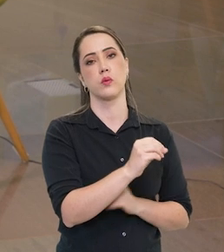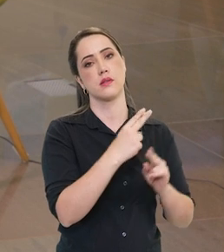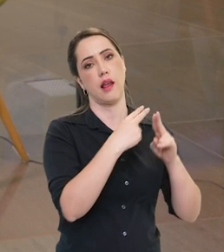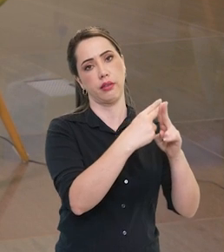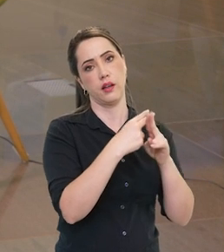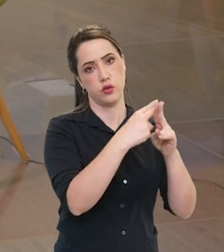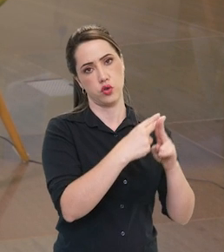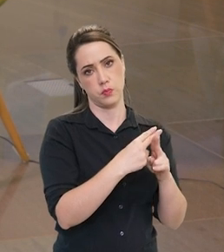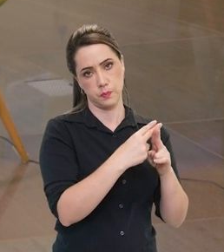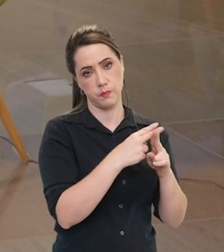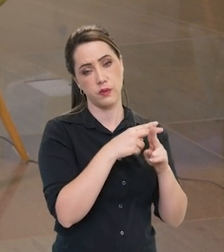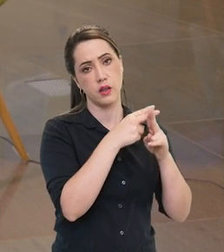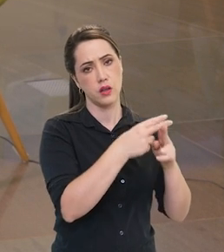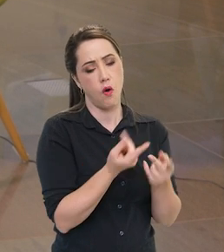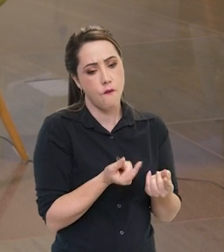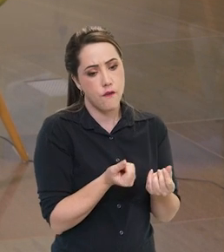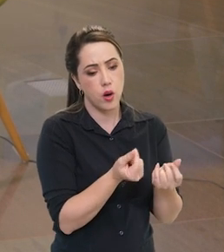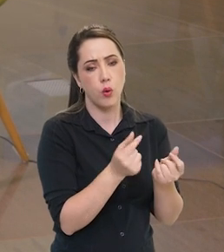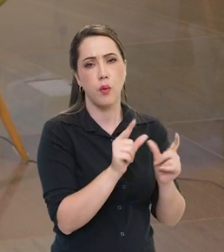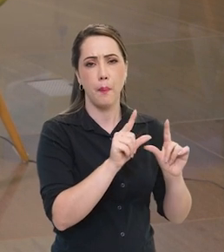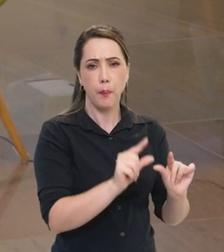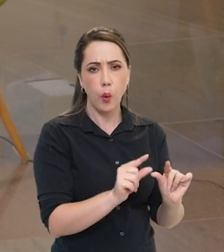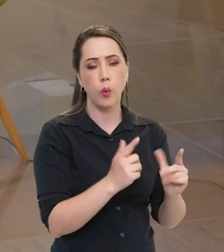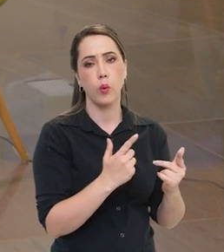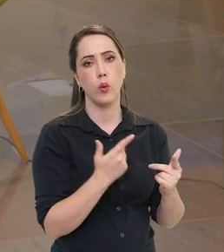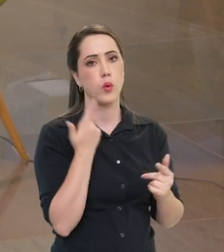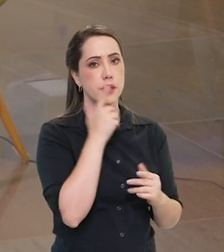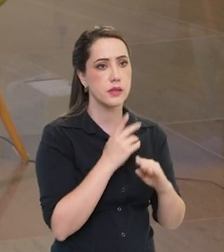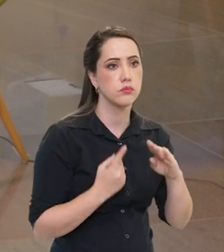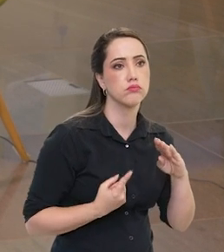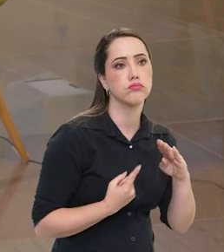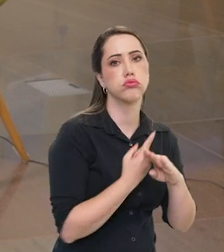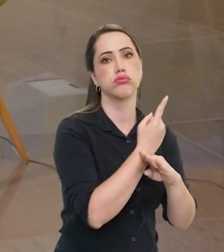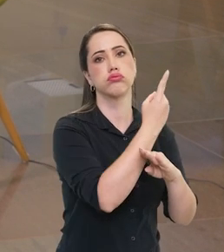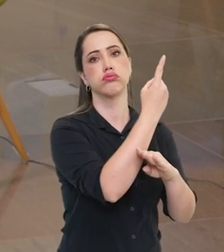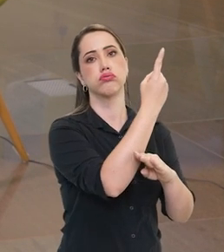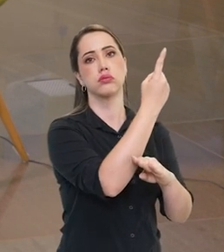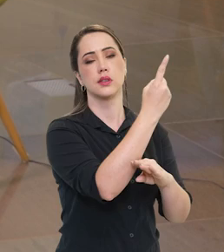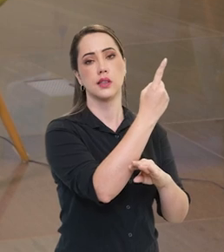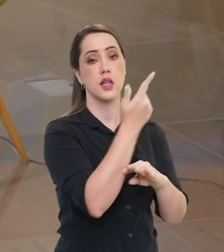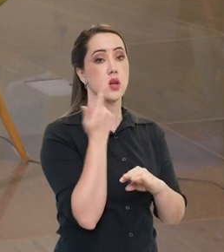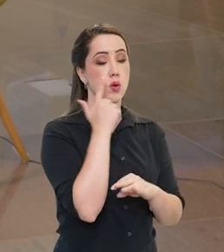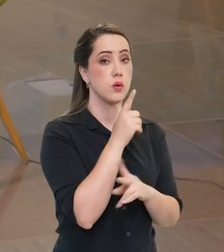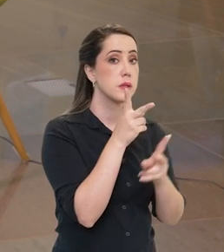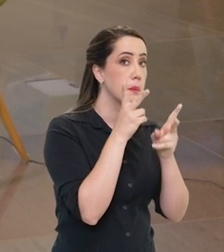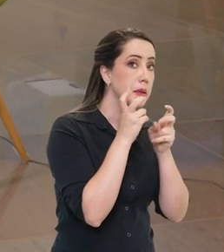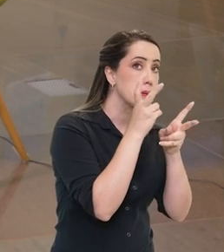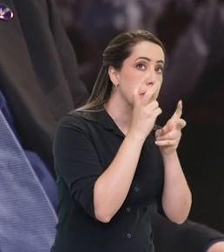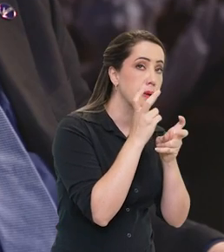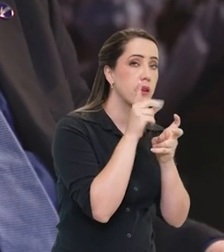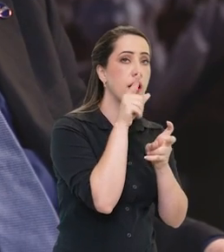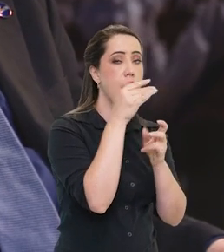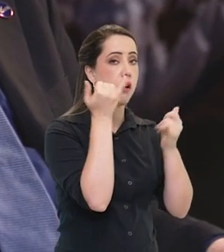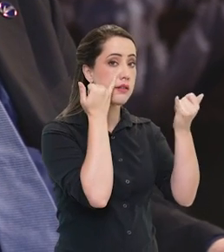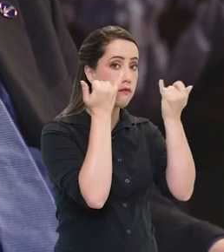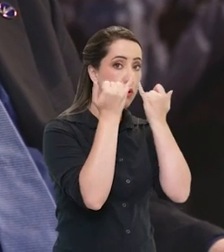de você, com acesso relativamente barato, ir ao espaço e obter informação útil